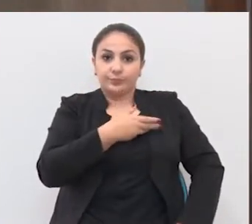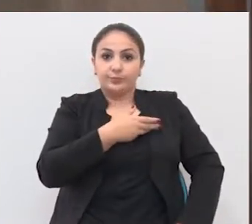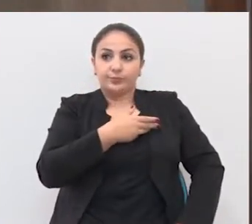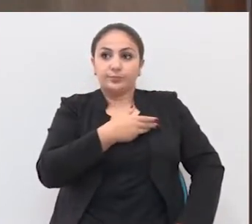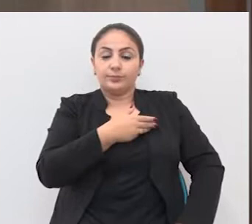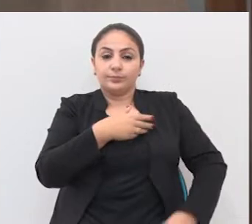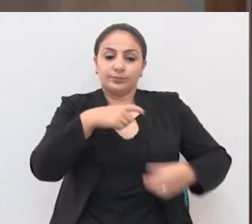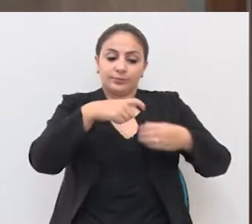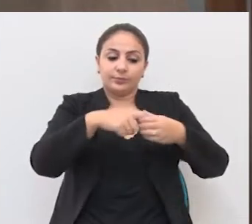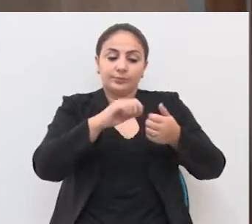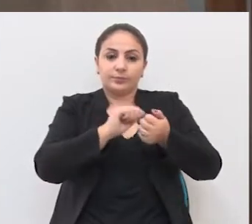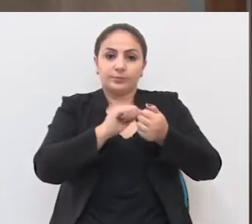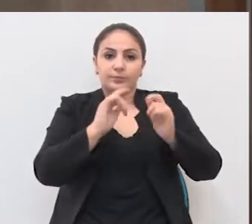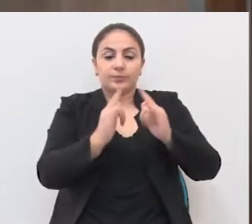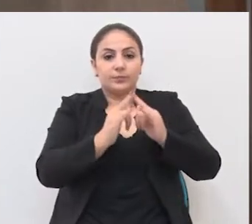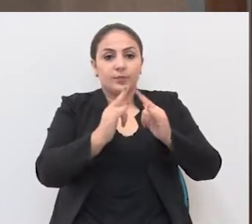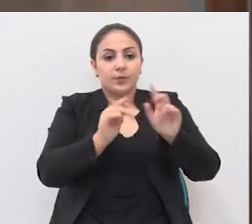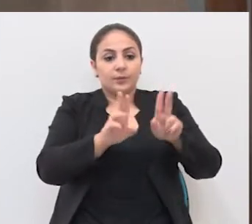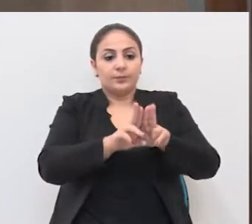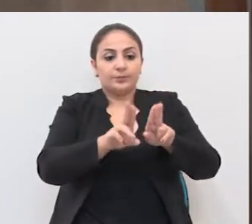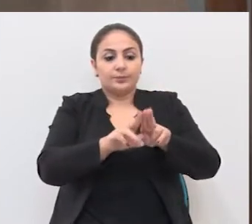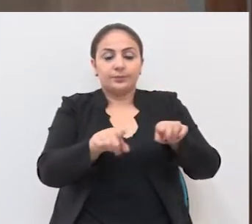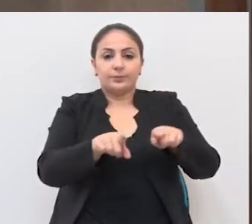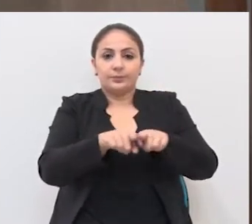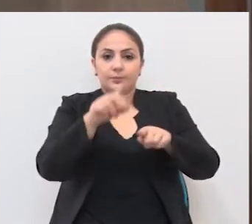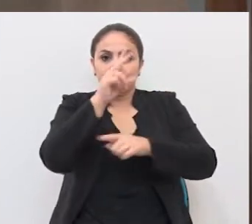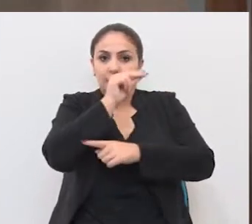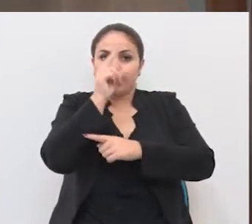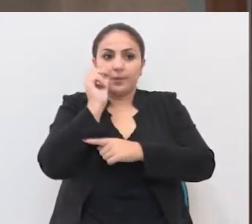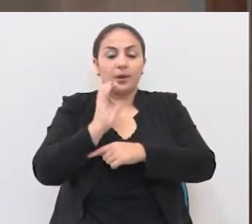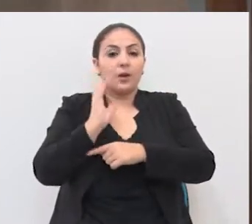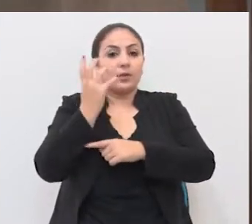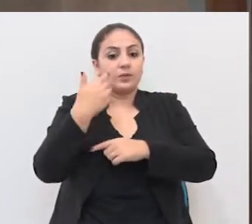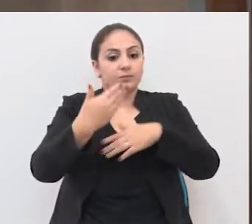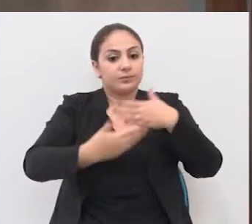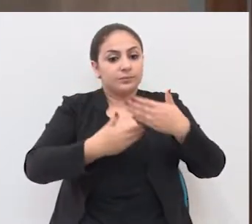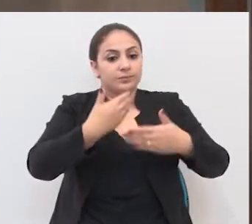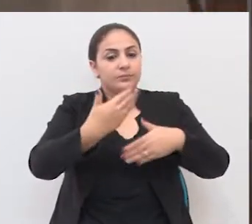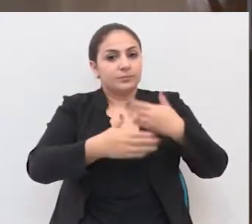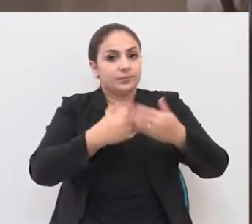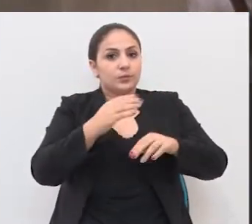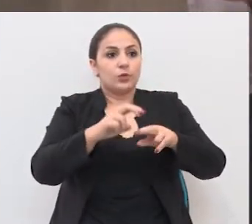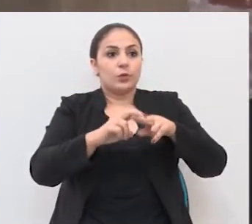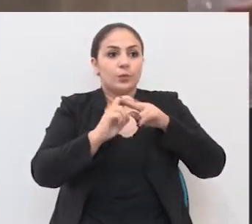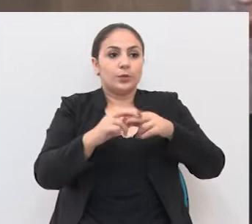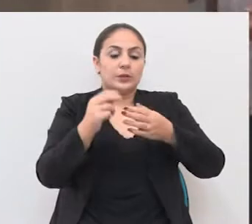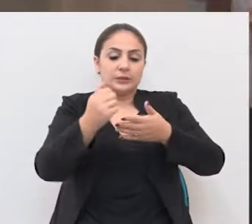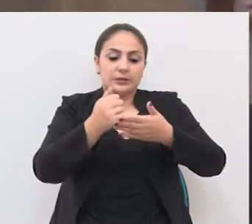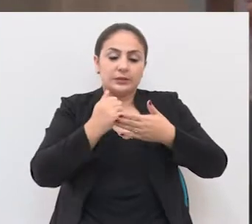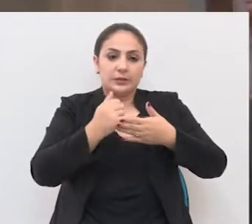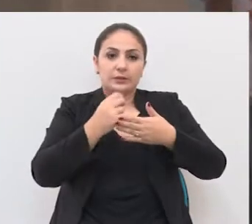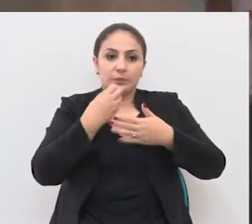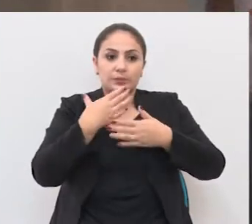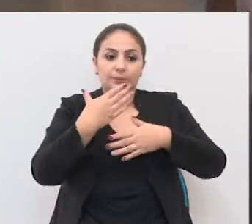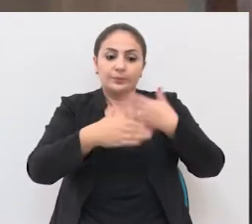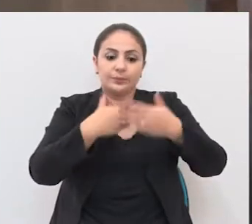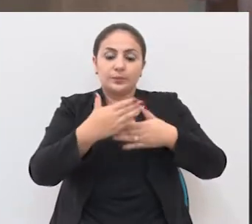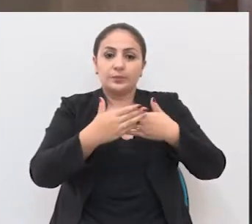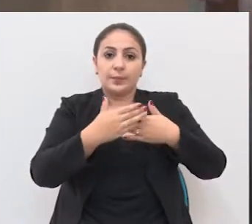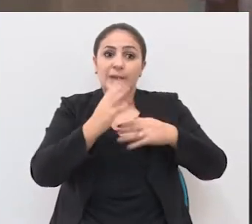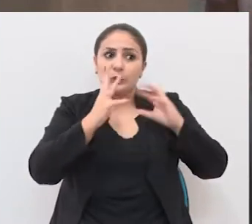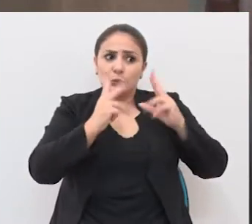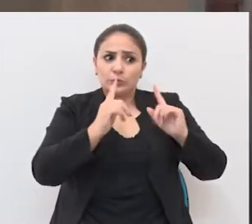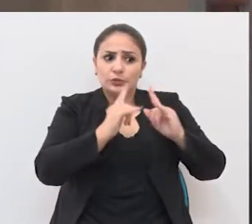essa parceria com a instituição UPF e a Prefeitura vem acontecendo esse ano, então ela traz um